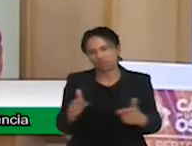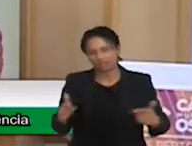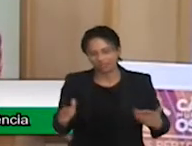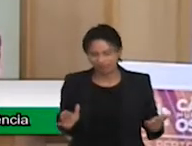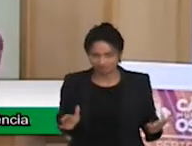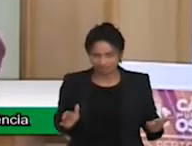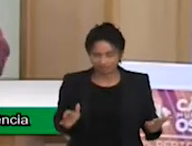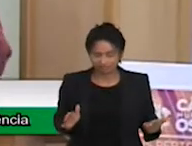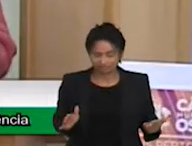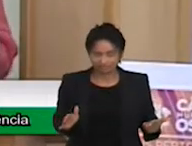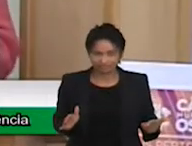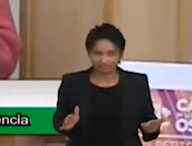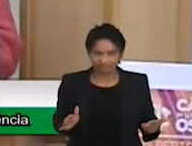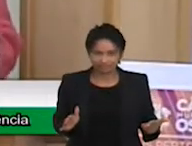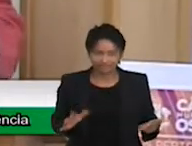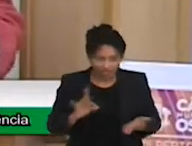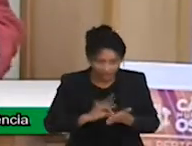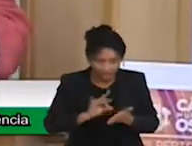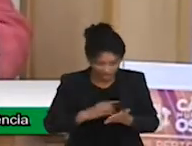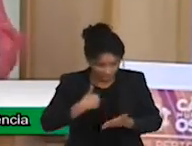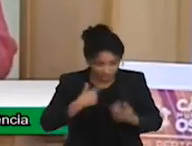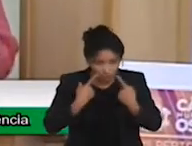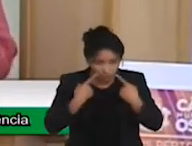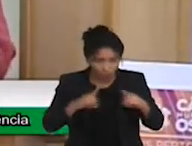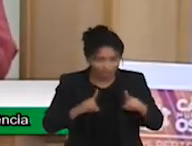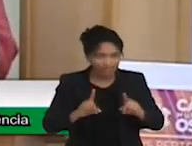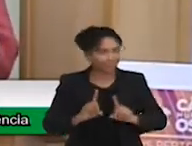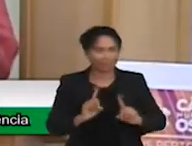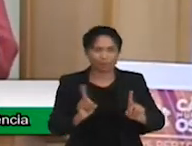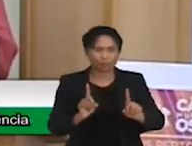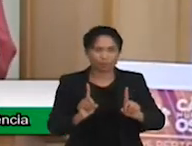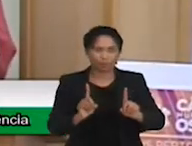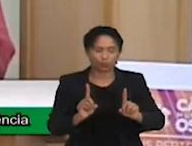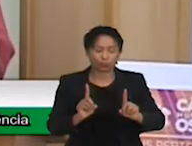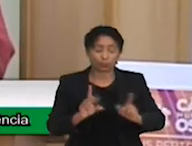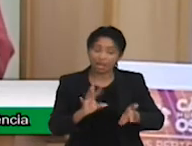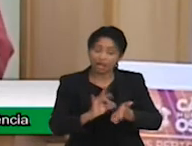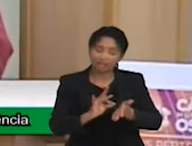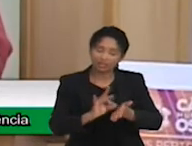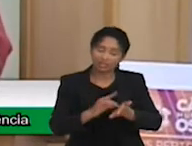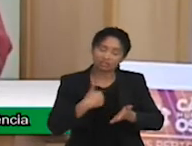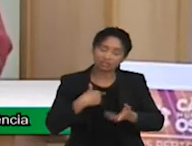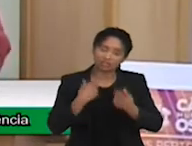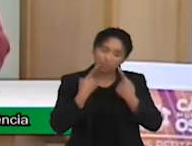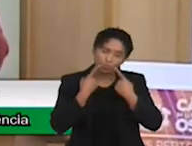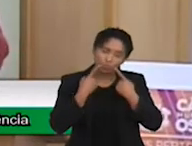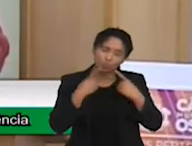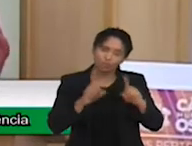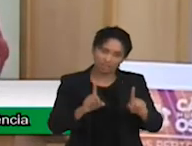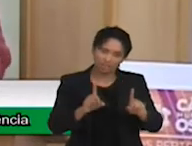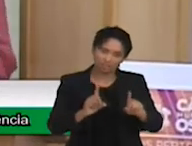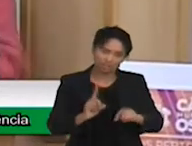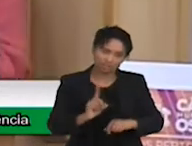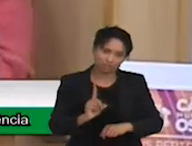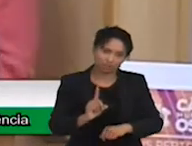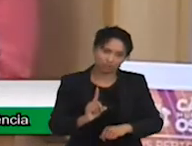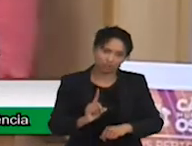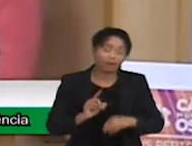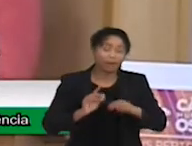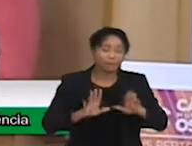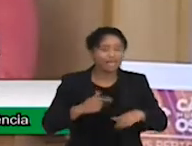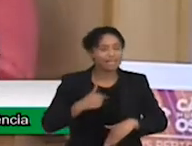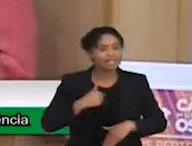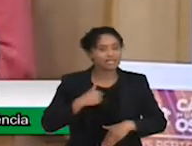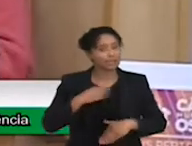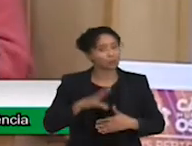E aqui não é uma crítica. sou líder do governo do prefeito Rogério Lins. Mas eu não posso ser uma líder de